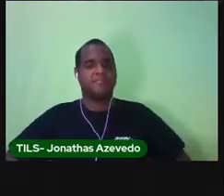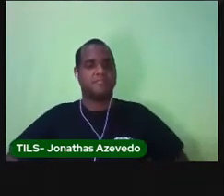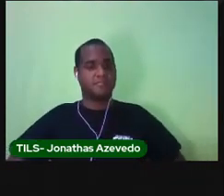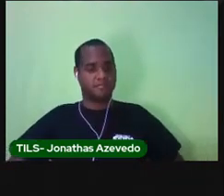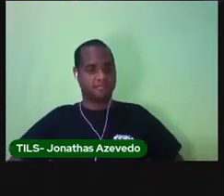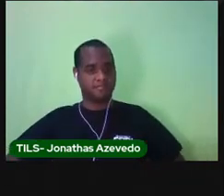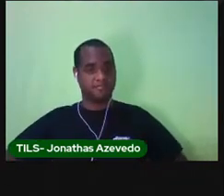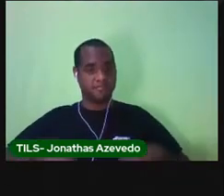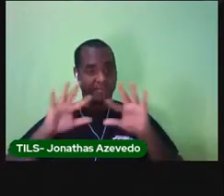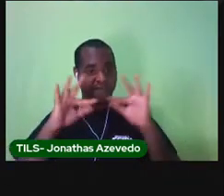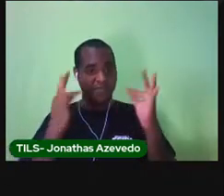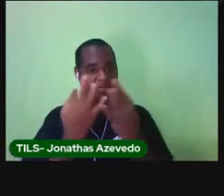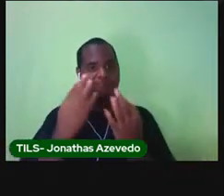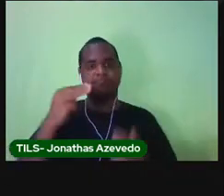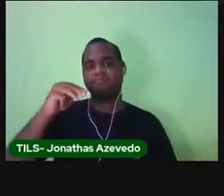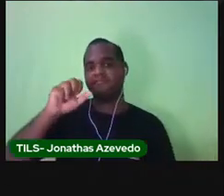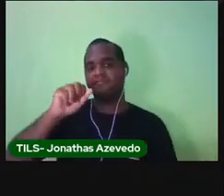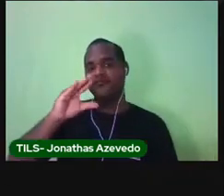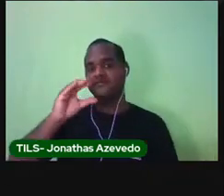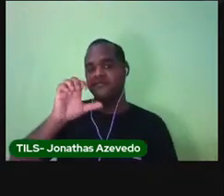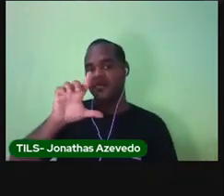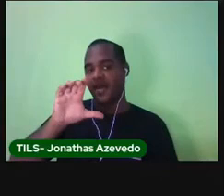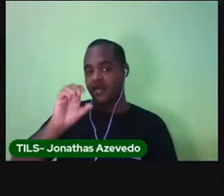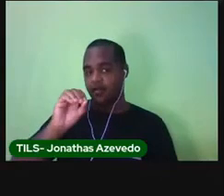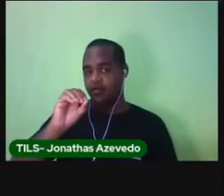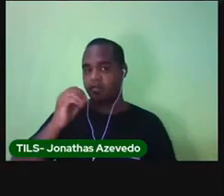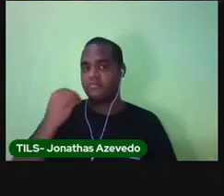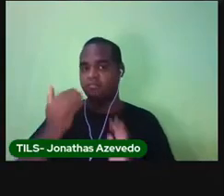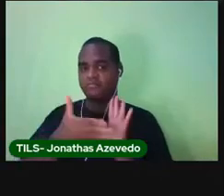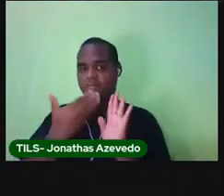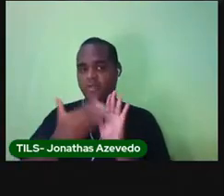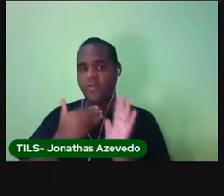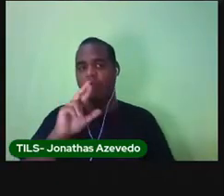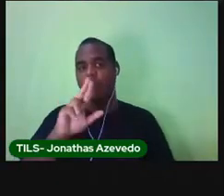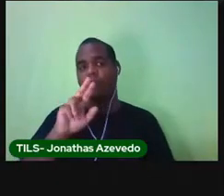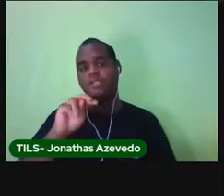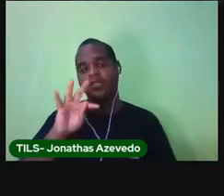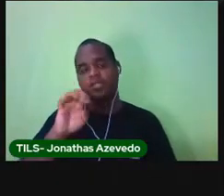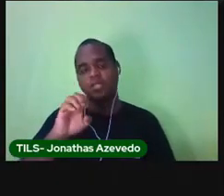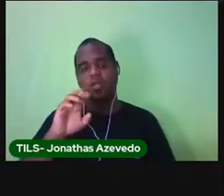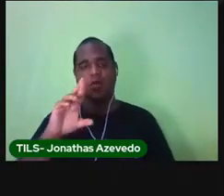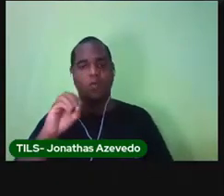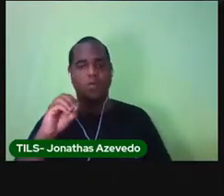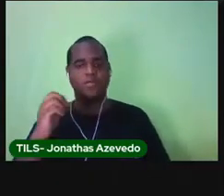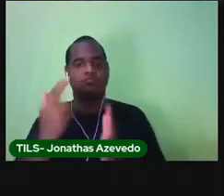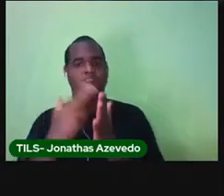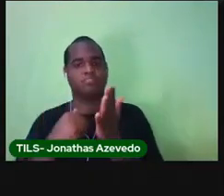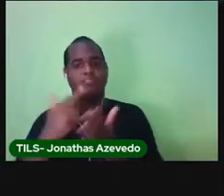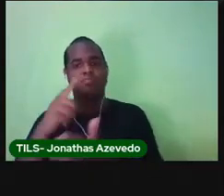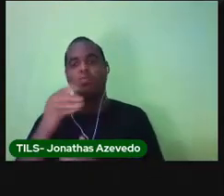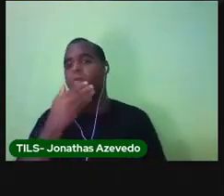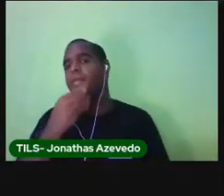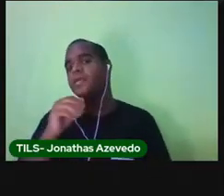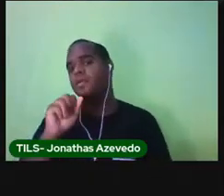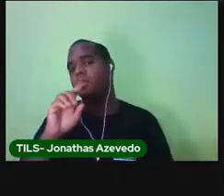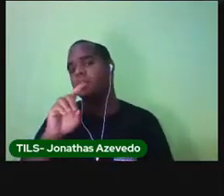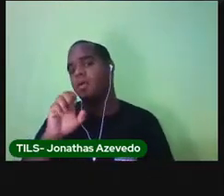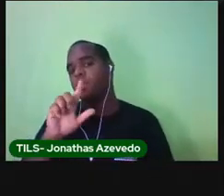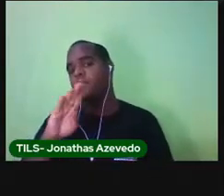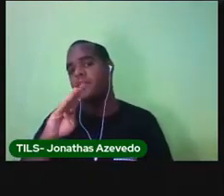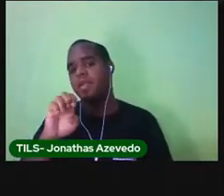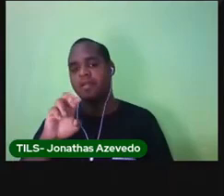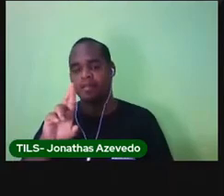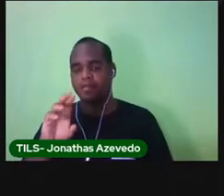A família do Marcelo. Livro de Ruth Rocha. Ilustrações de Aldaberto Cornavaca.